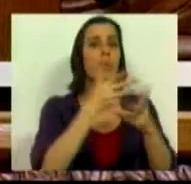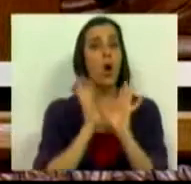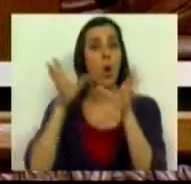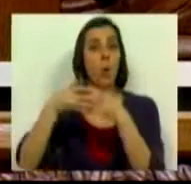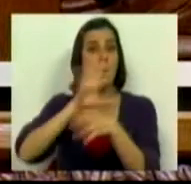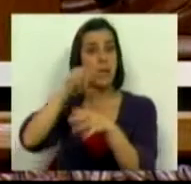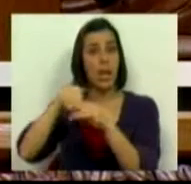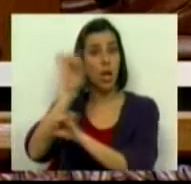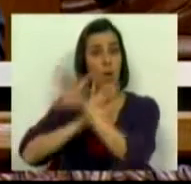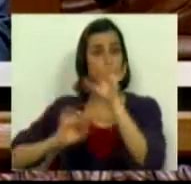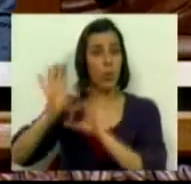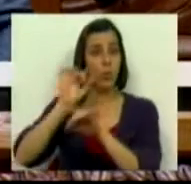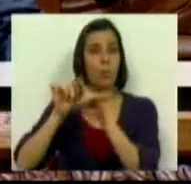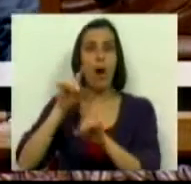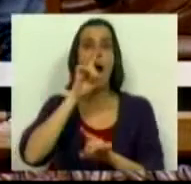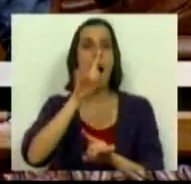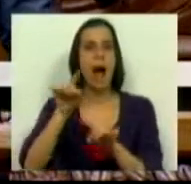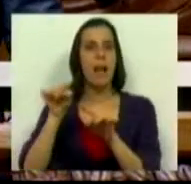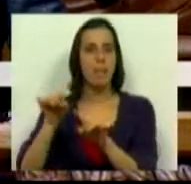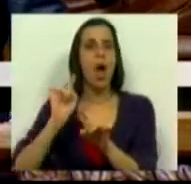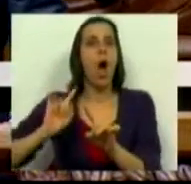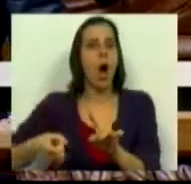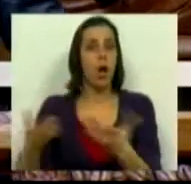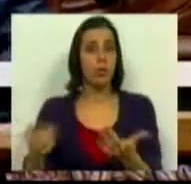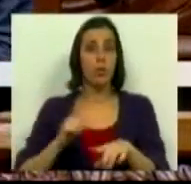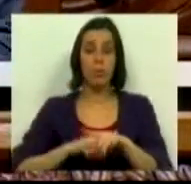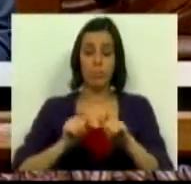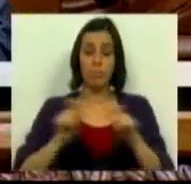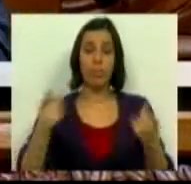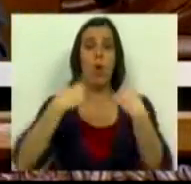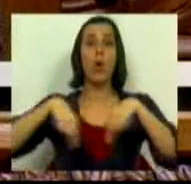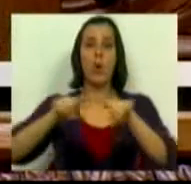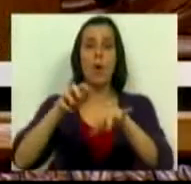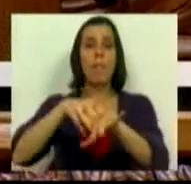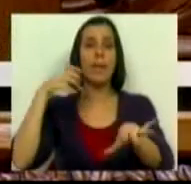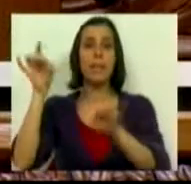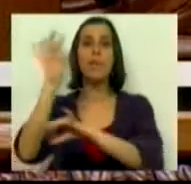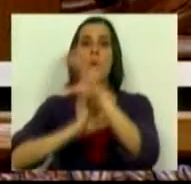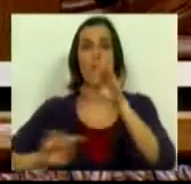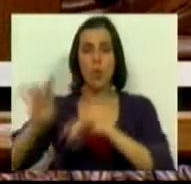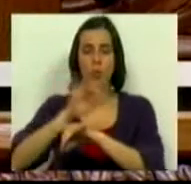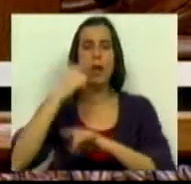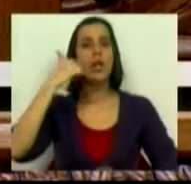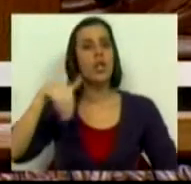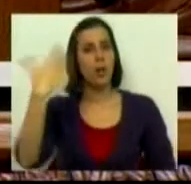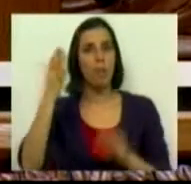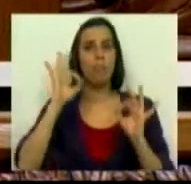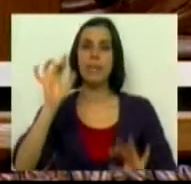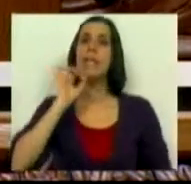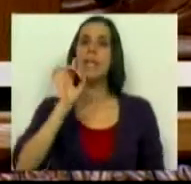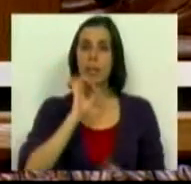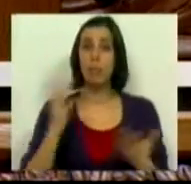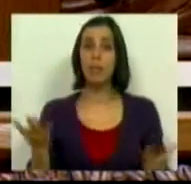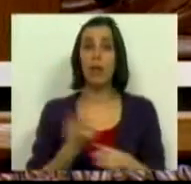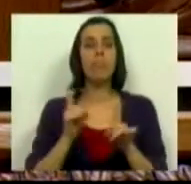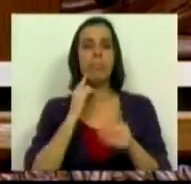Conselho Europeu, particularmente à Alemanha. O mandato que sai da reunião do Parlamento Europeu é extraordinariamente importante